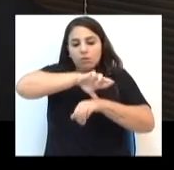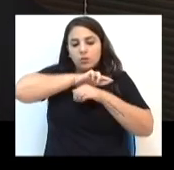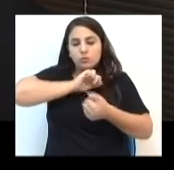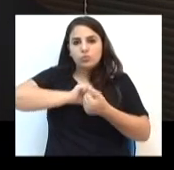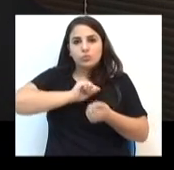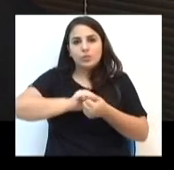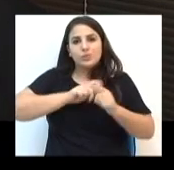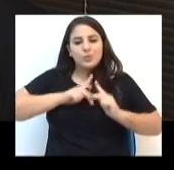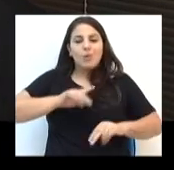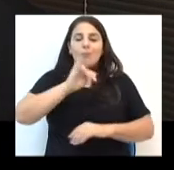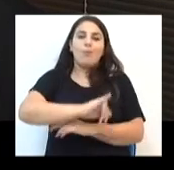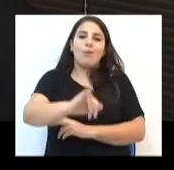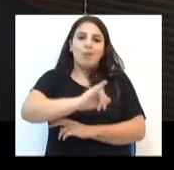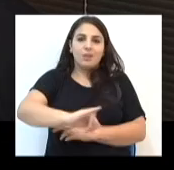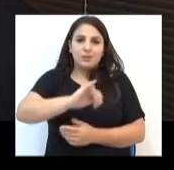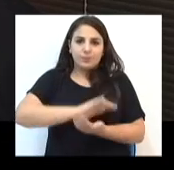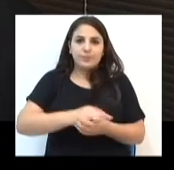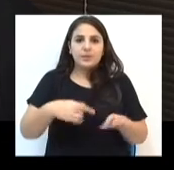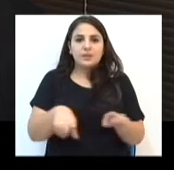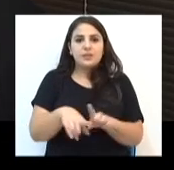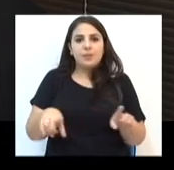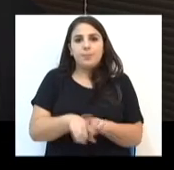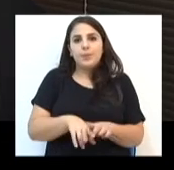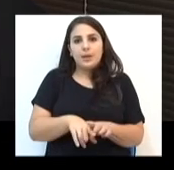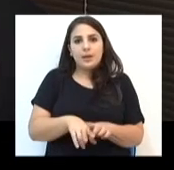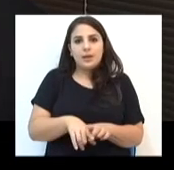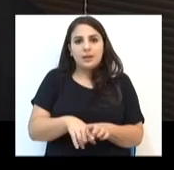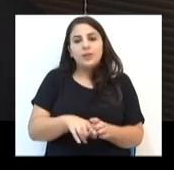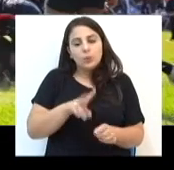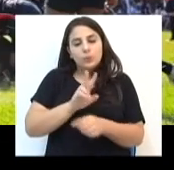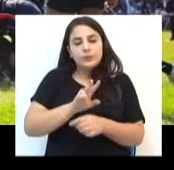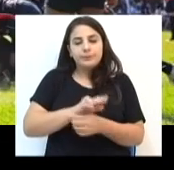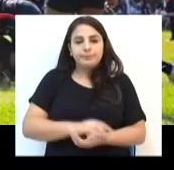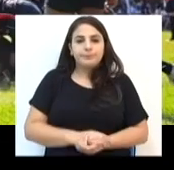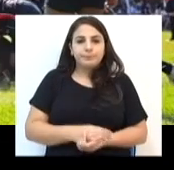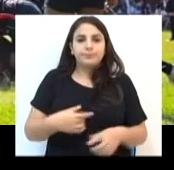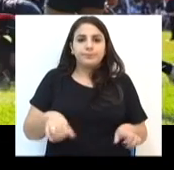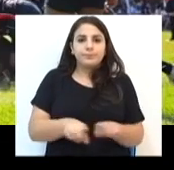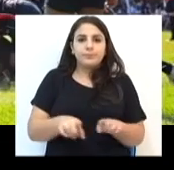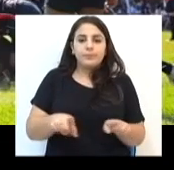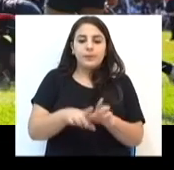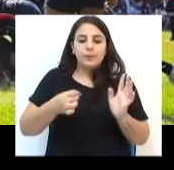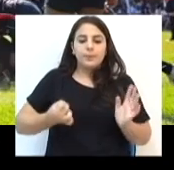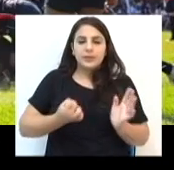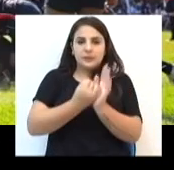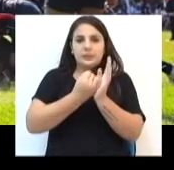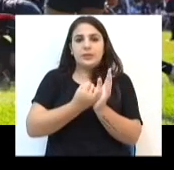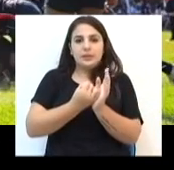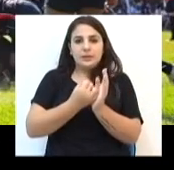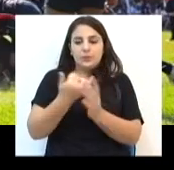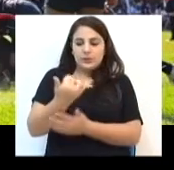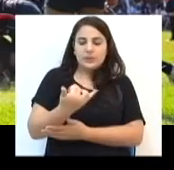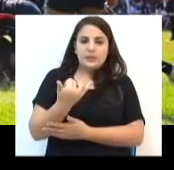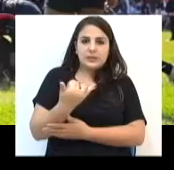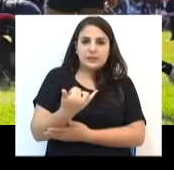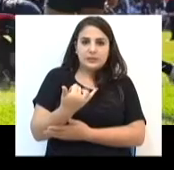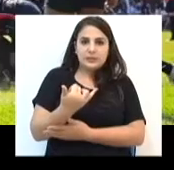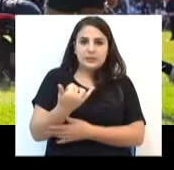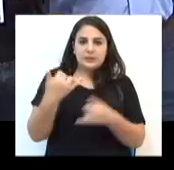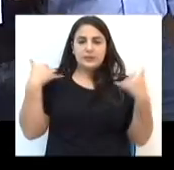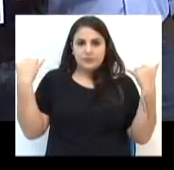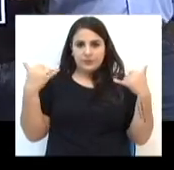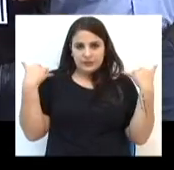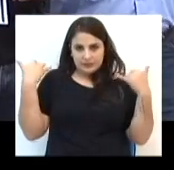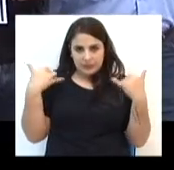pessoas é uma coisa muito importante, né? A agressão é tratada muito severa. Para marcar o aniversário do Planalto Hubig Club,